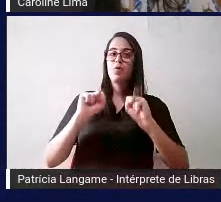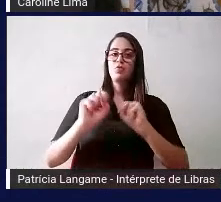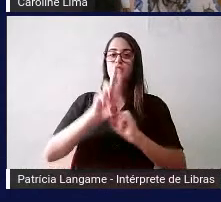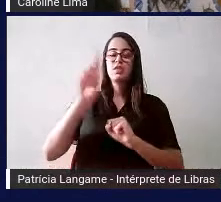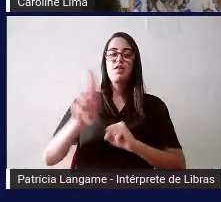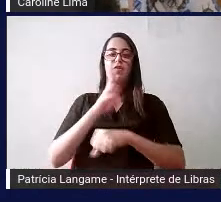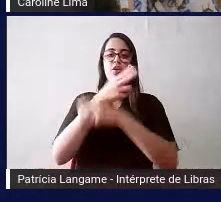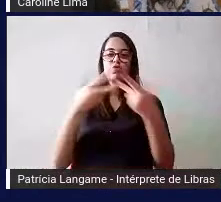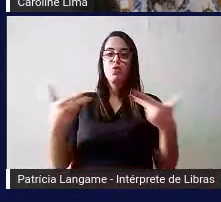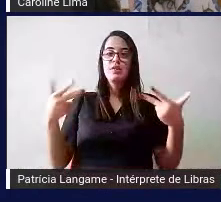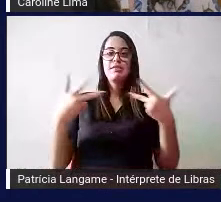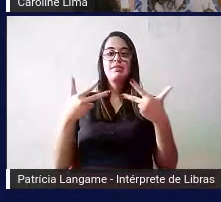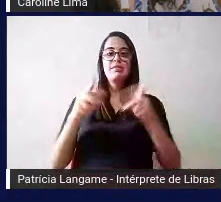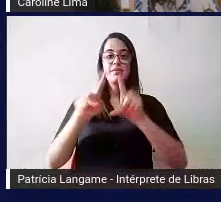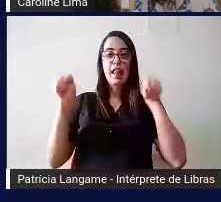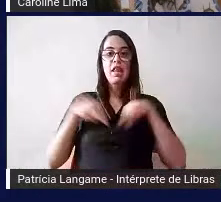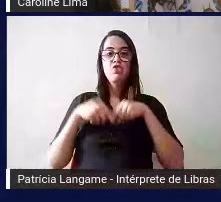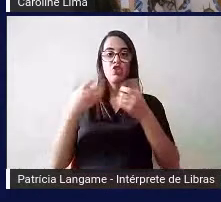em sala de aula